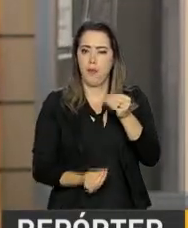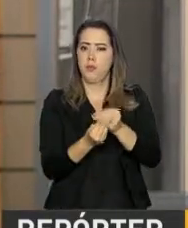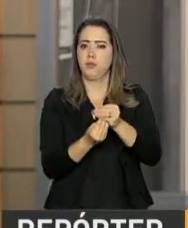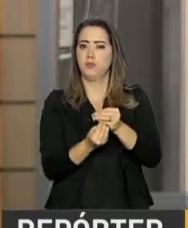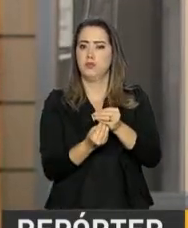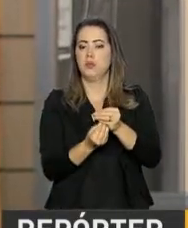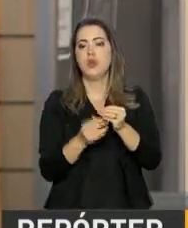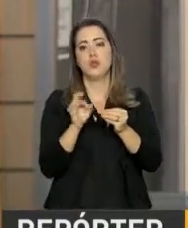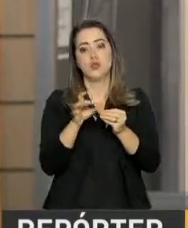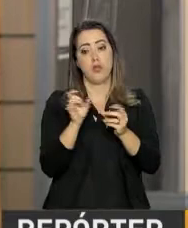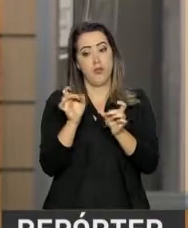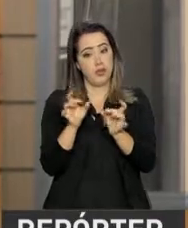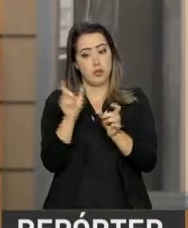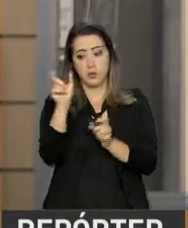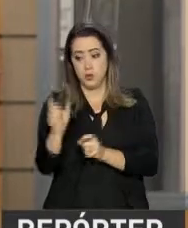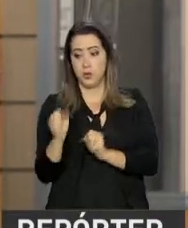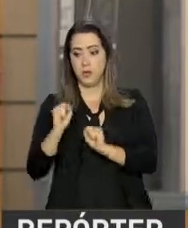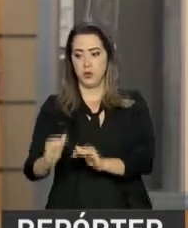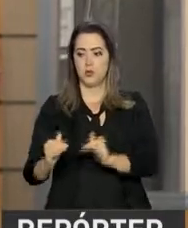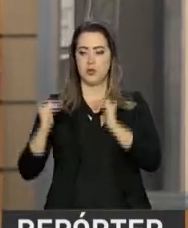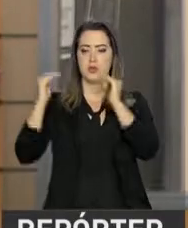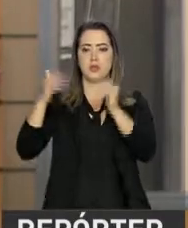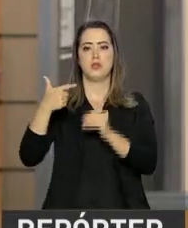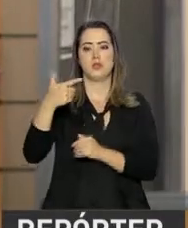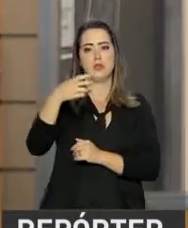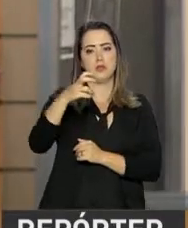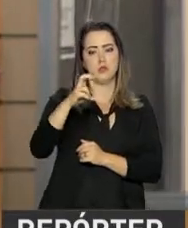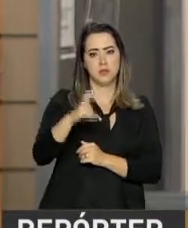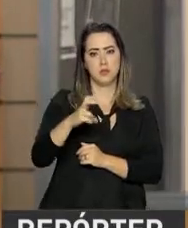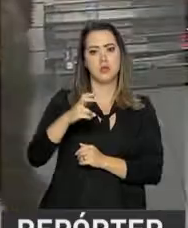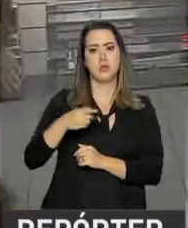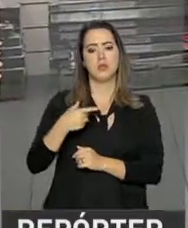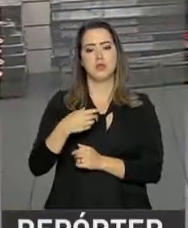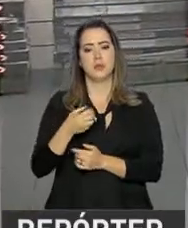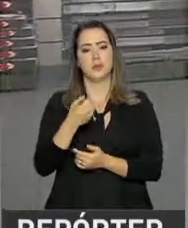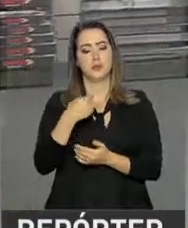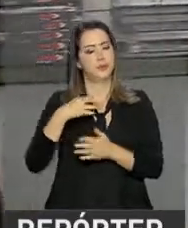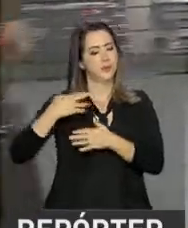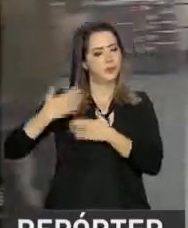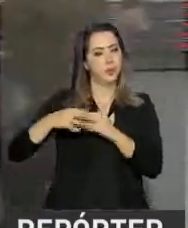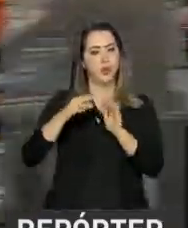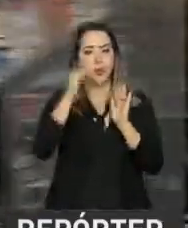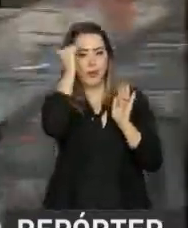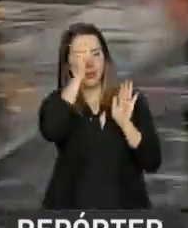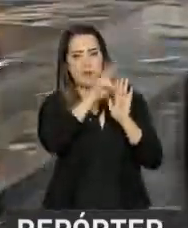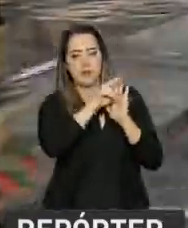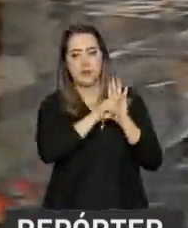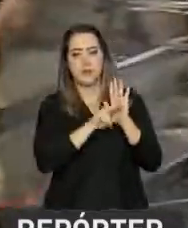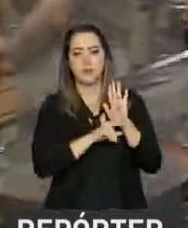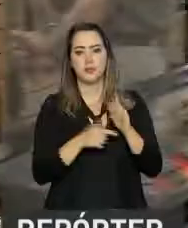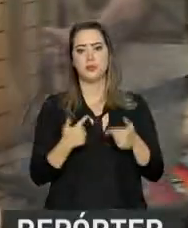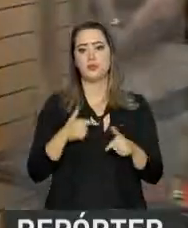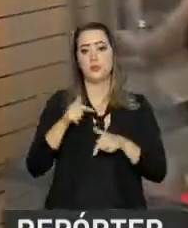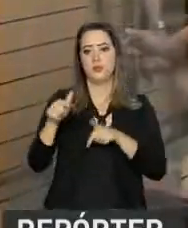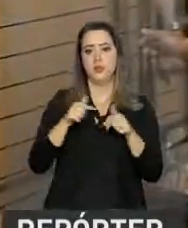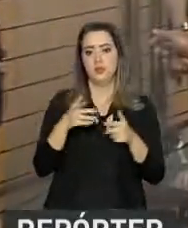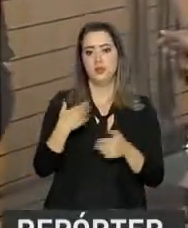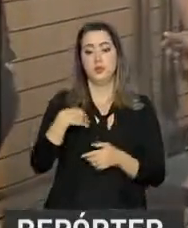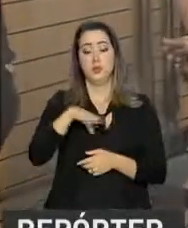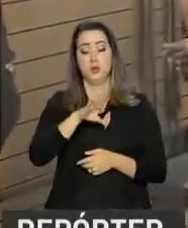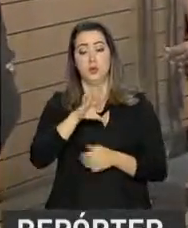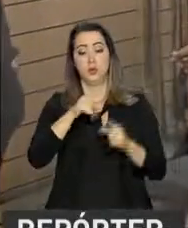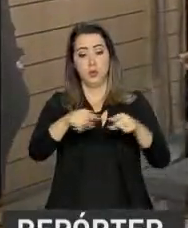armas. Da mesma forma, maior de 25 e com bons antecedentes. O Exército está aproveitando a operação para alertar